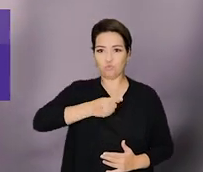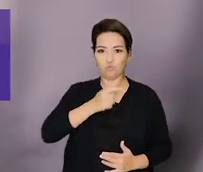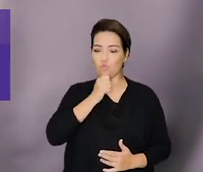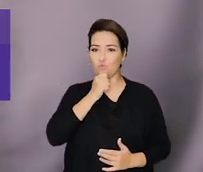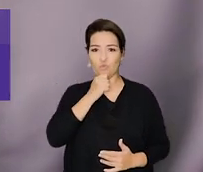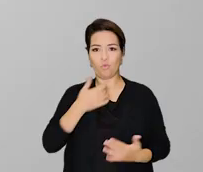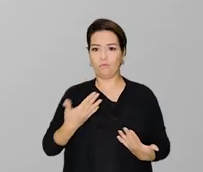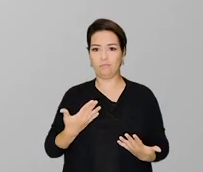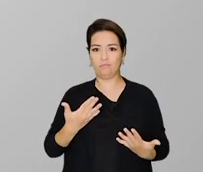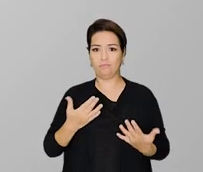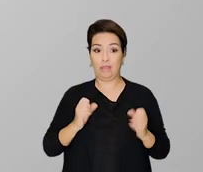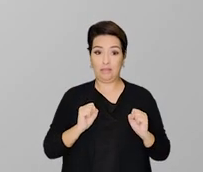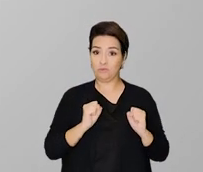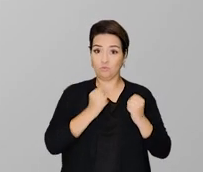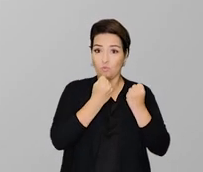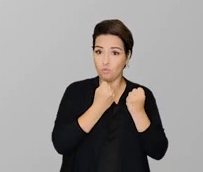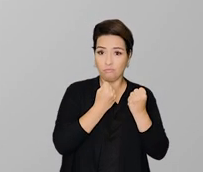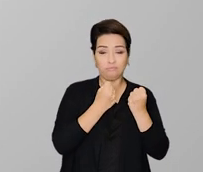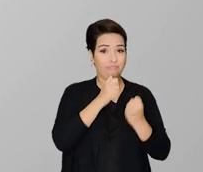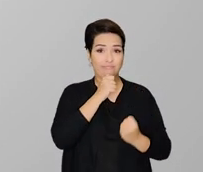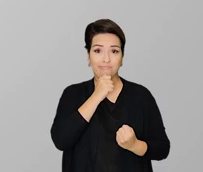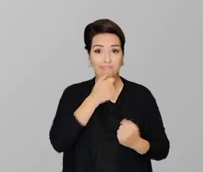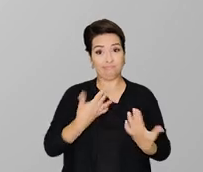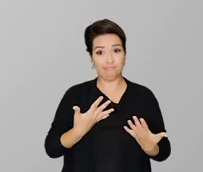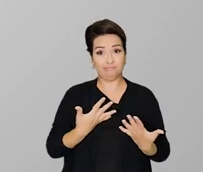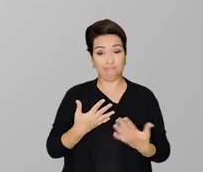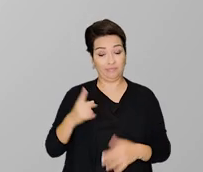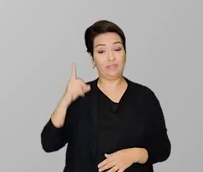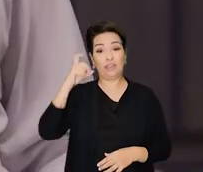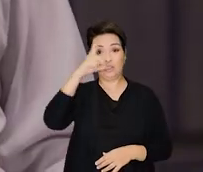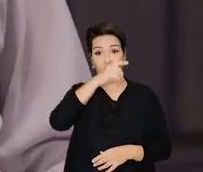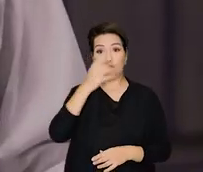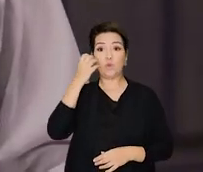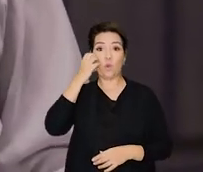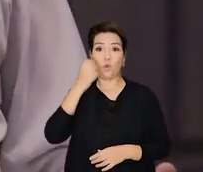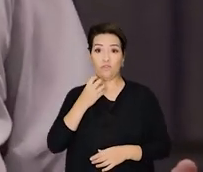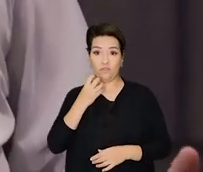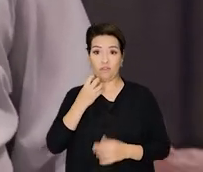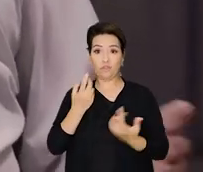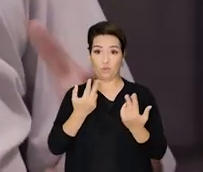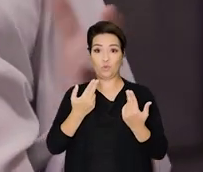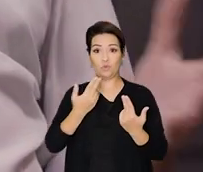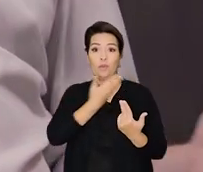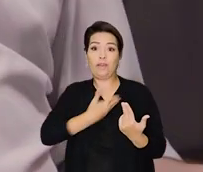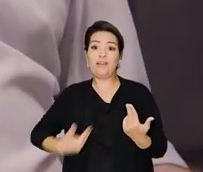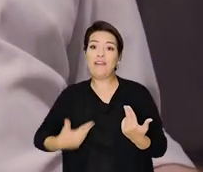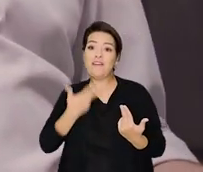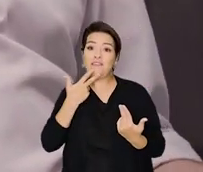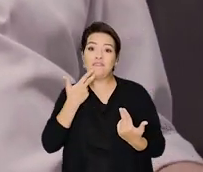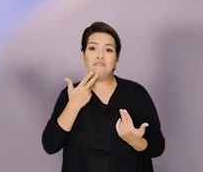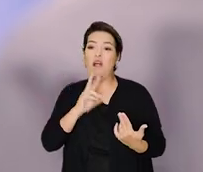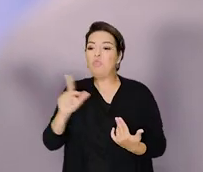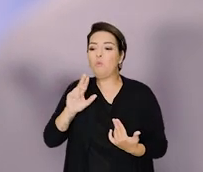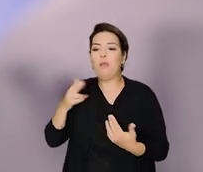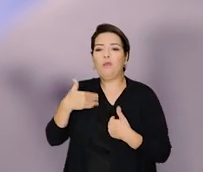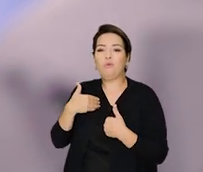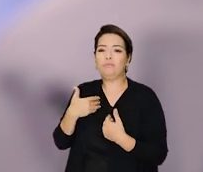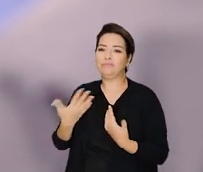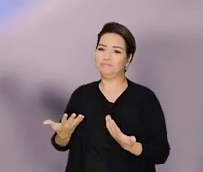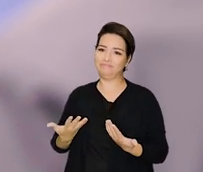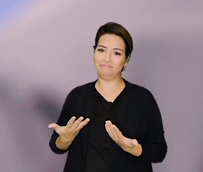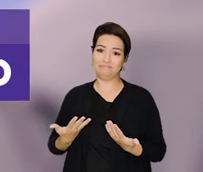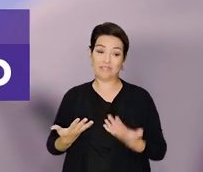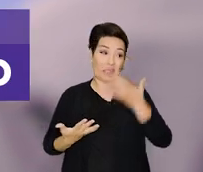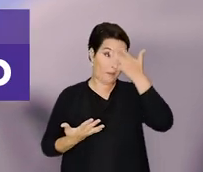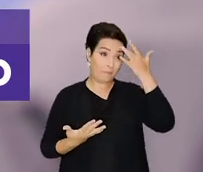E aí não tem segurança. É, fica difícil para um governador como o Cláudio Castro dizer que não é com ele, né? A pessoa mais